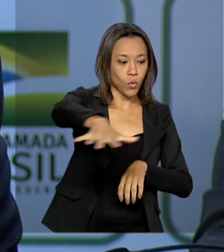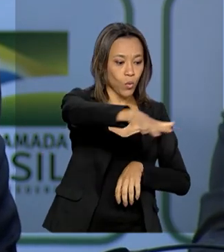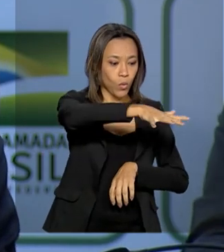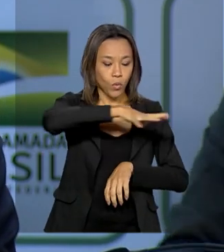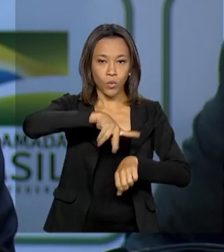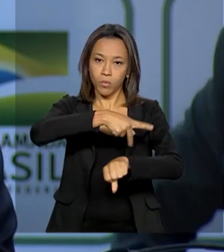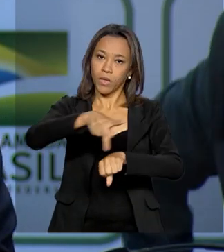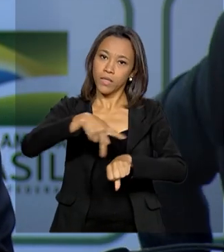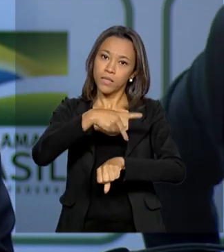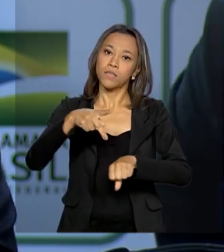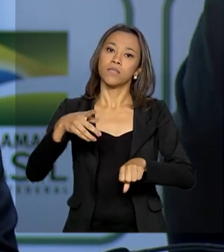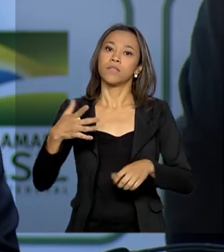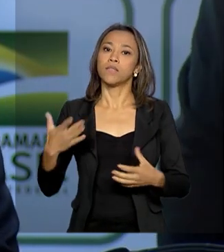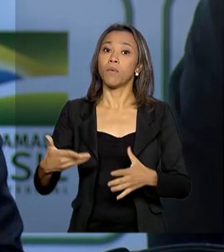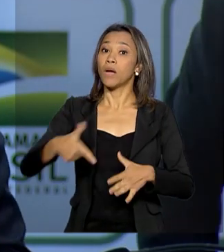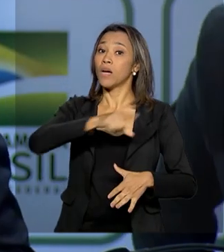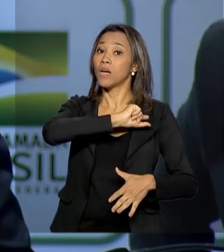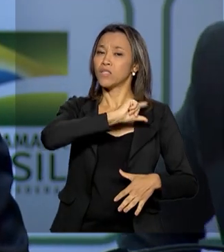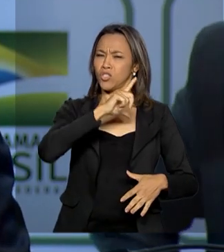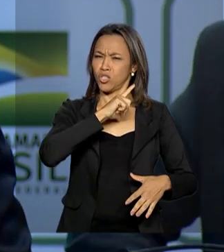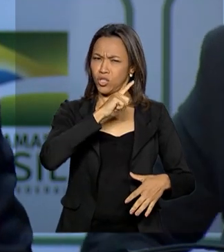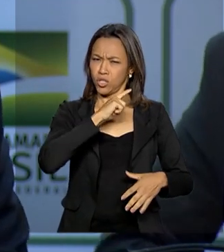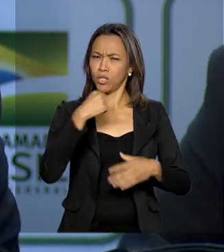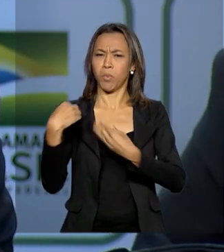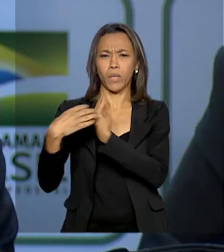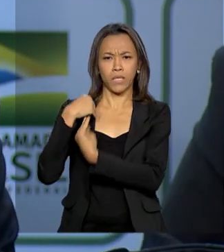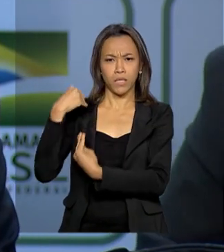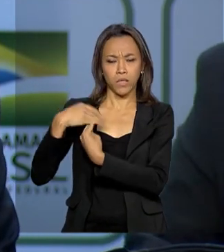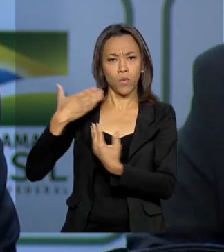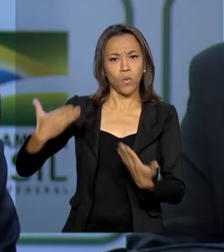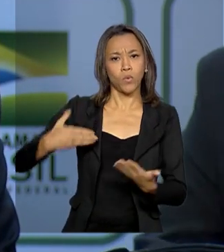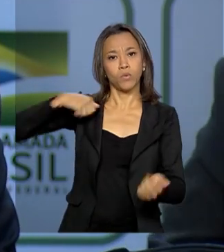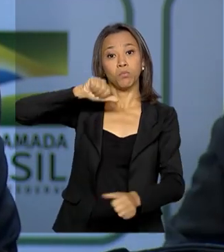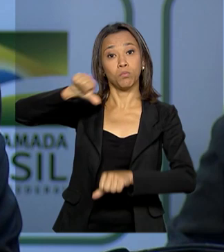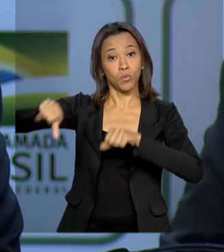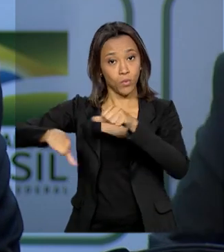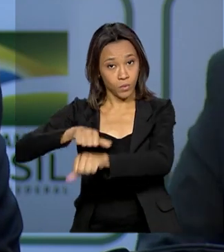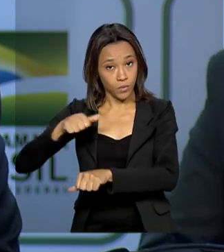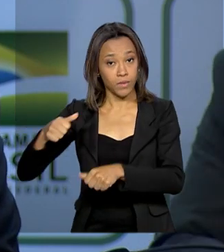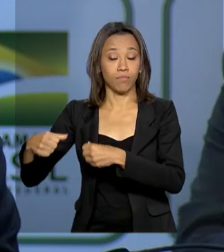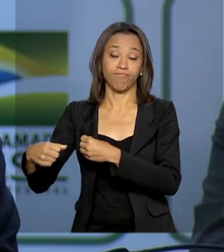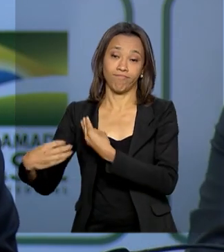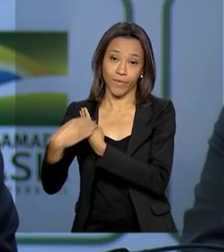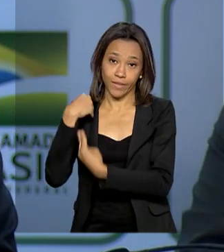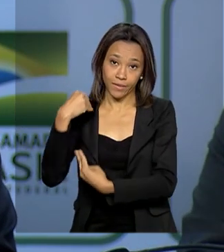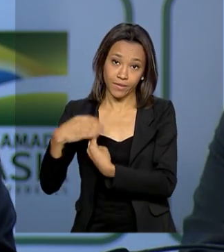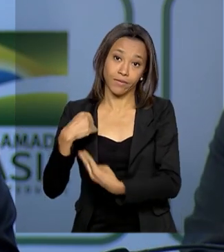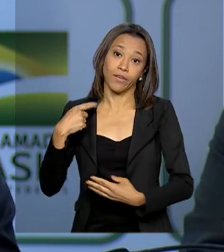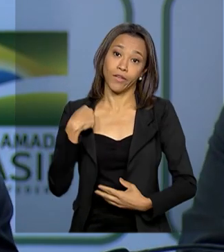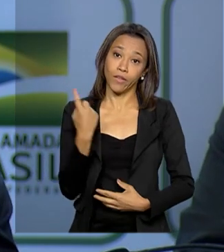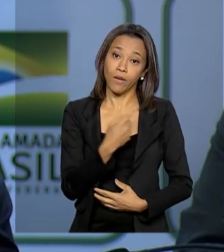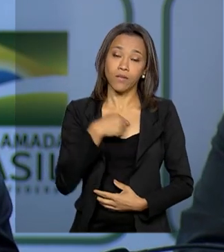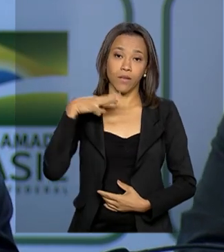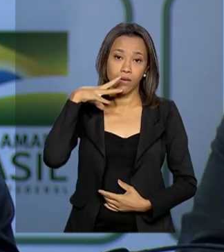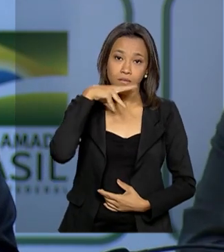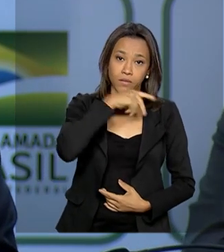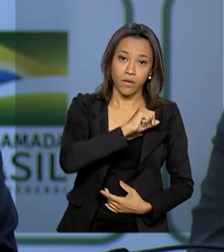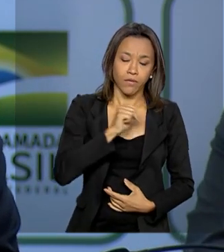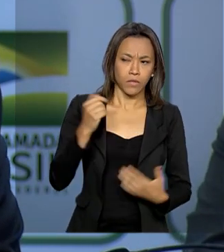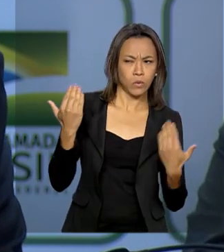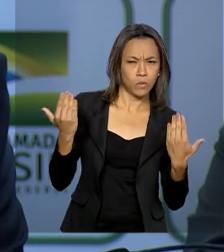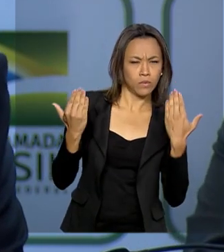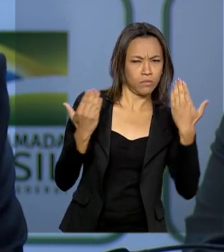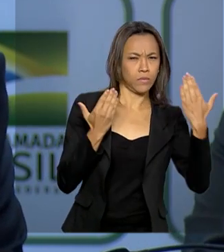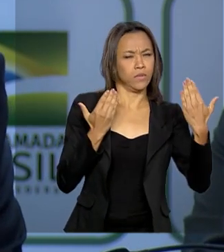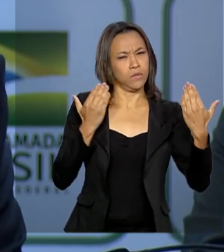muda a orientação que nós tínhamos da própria Organização Mundial da Saúde, onde nós considerávamos casos suspeitos